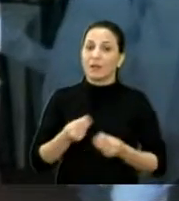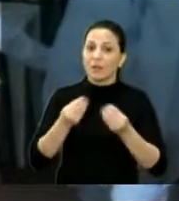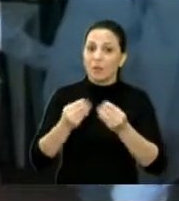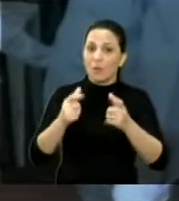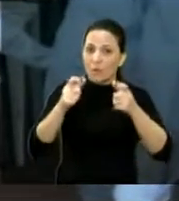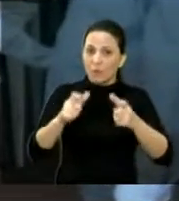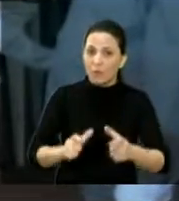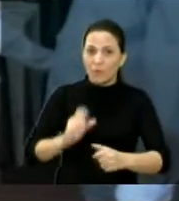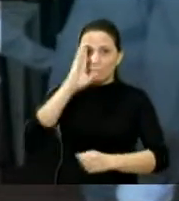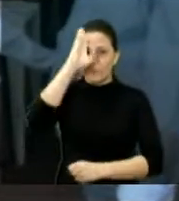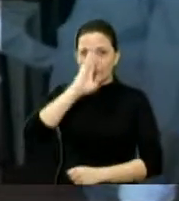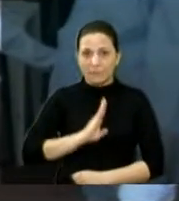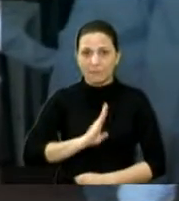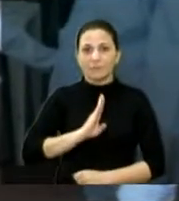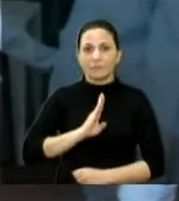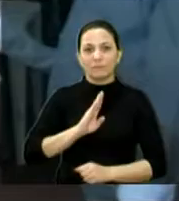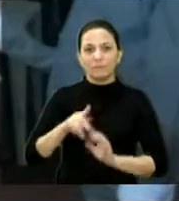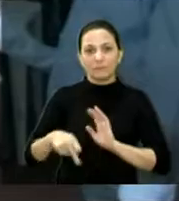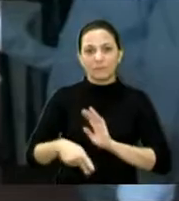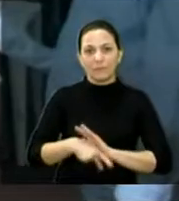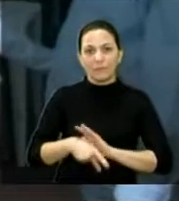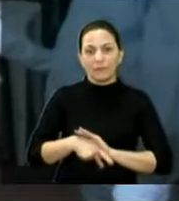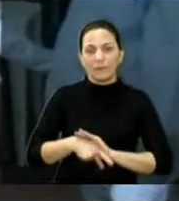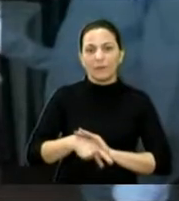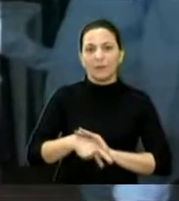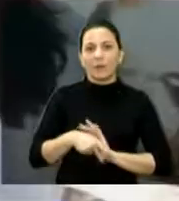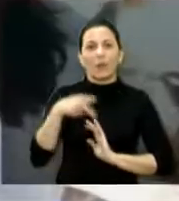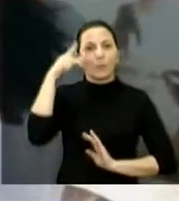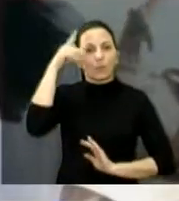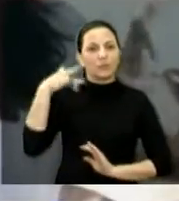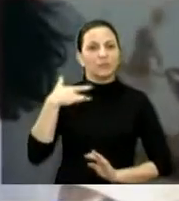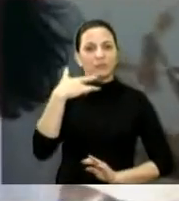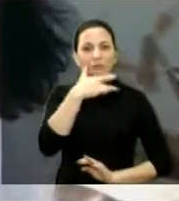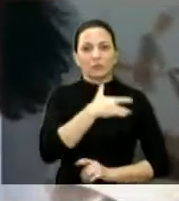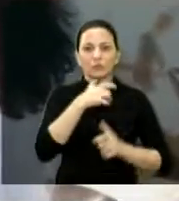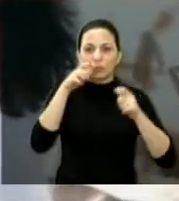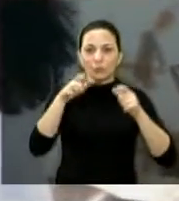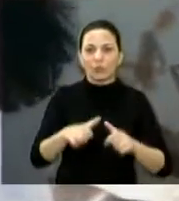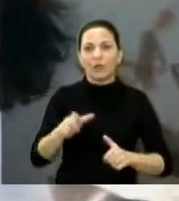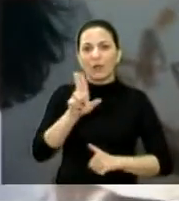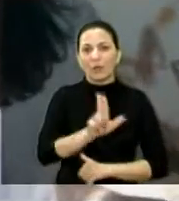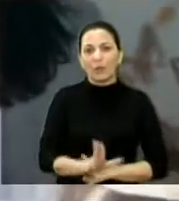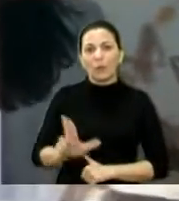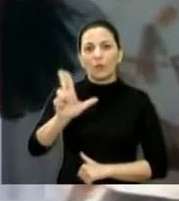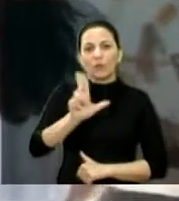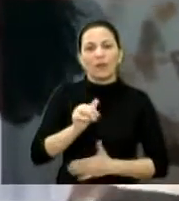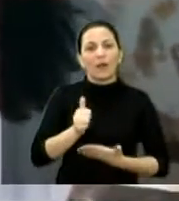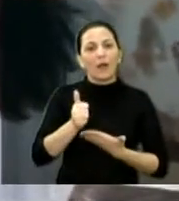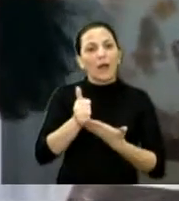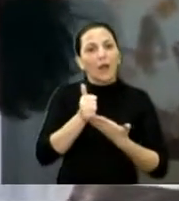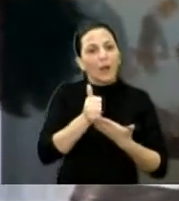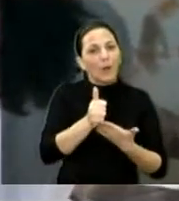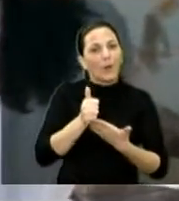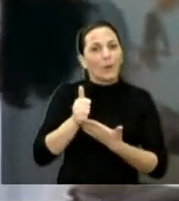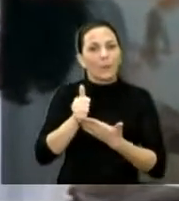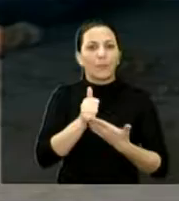muito sentimento pessoal do Posto de Saúde aqui. A Uniar entrou com todo o apoio dos